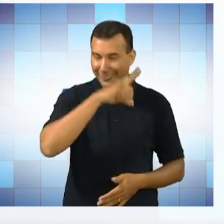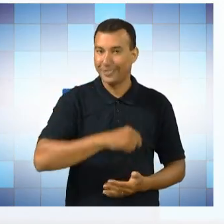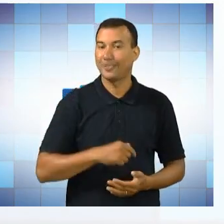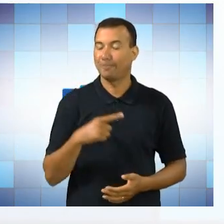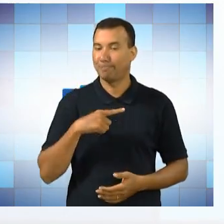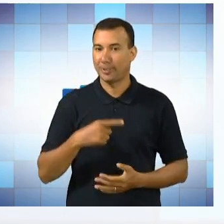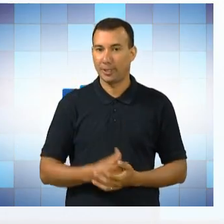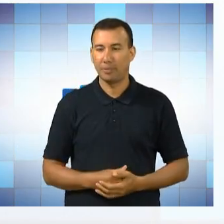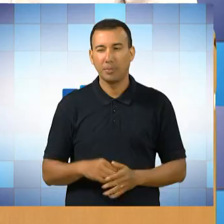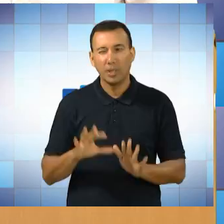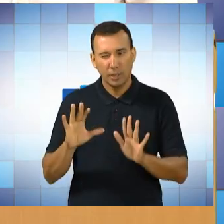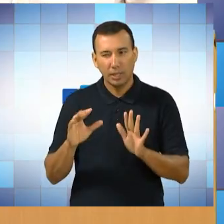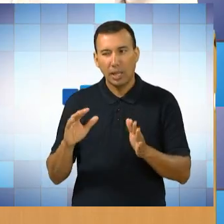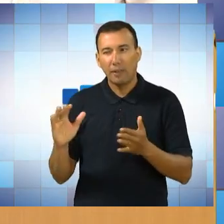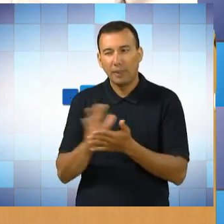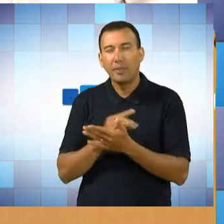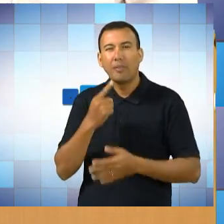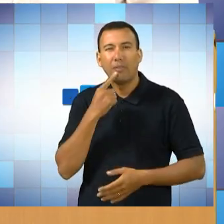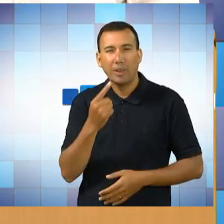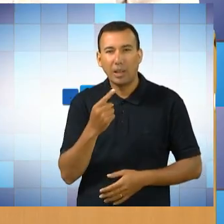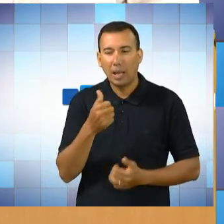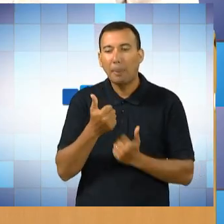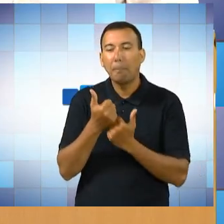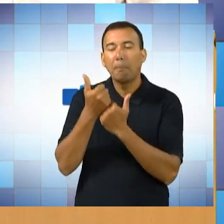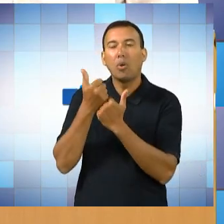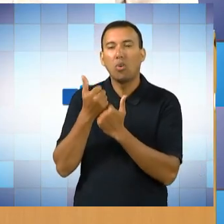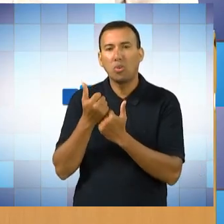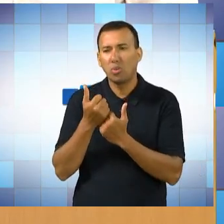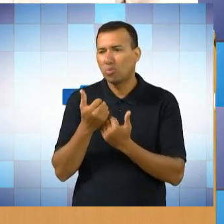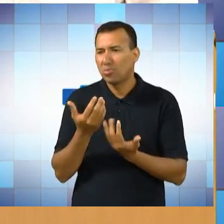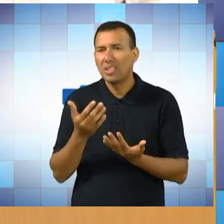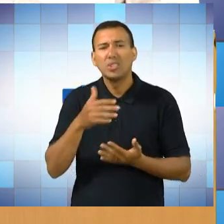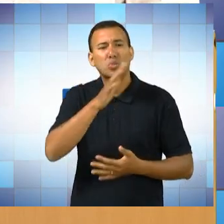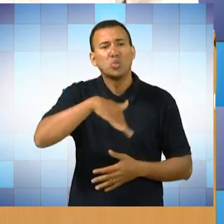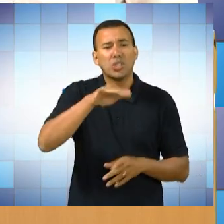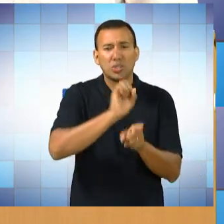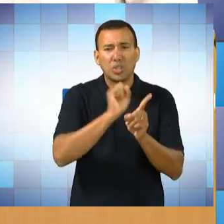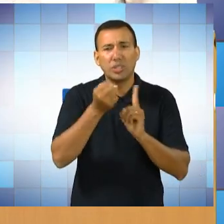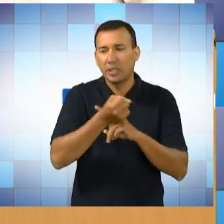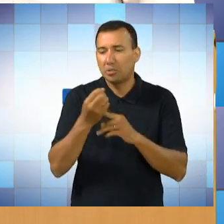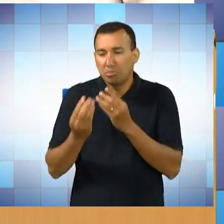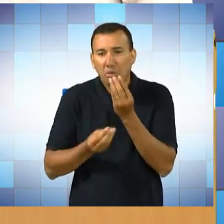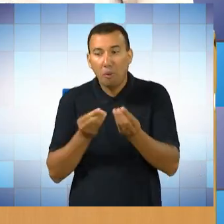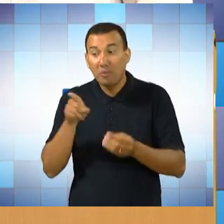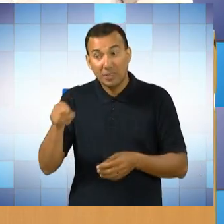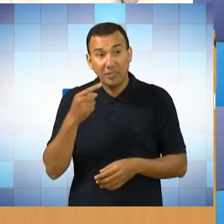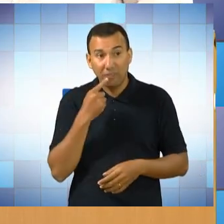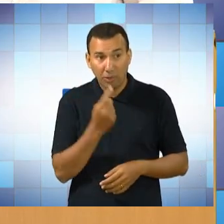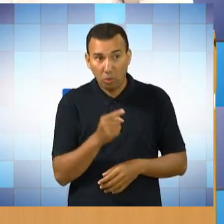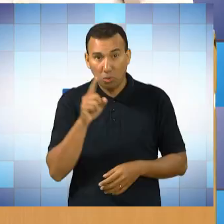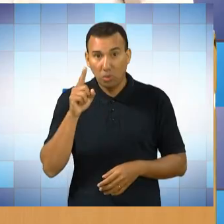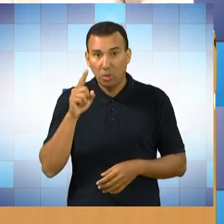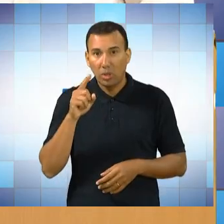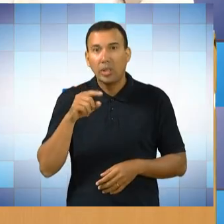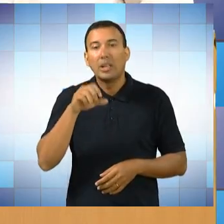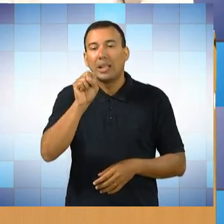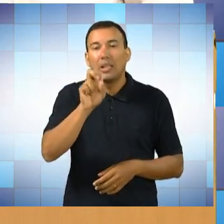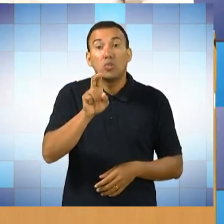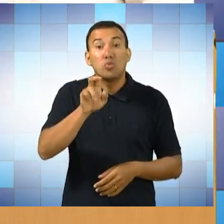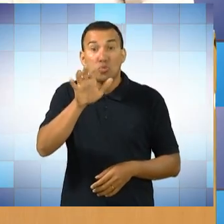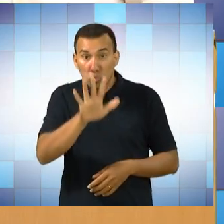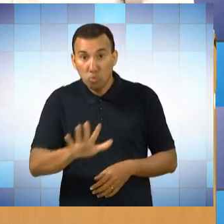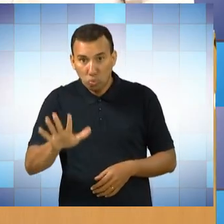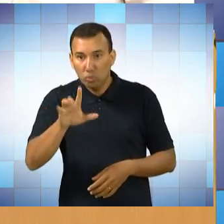falamos dessa dificuldade de apoio e o respaldo da sociedade, você disse que é muito ligada à Zona Sul de